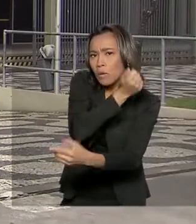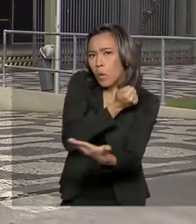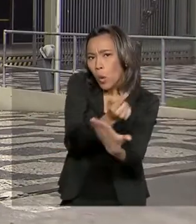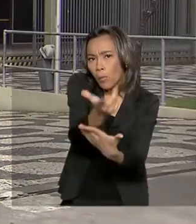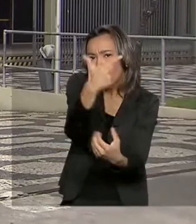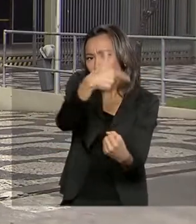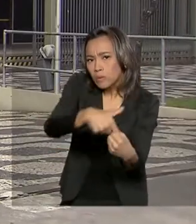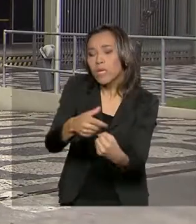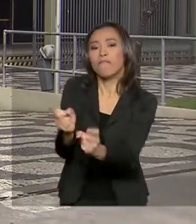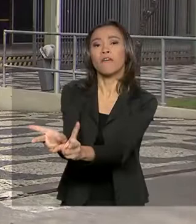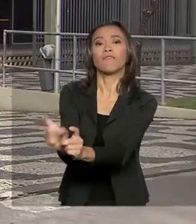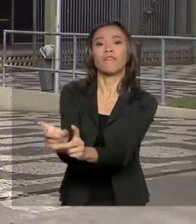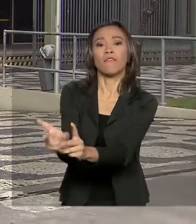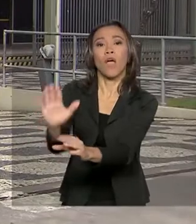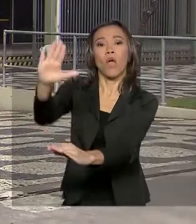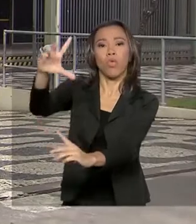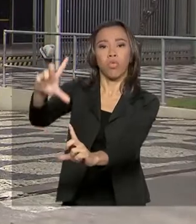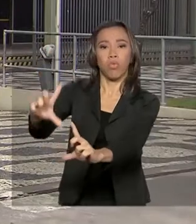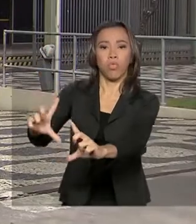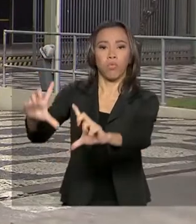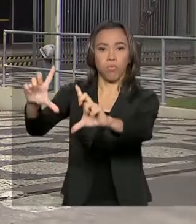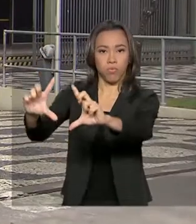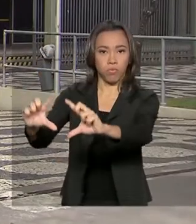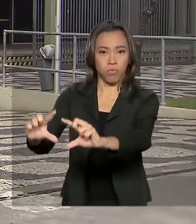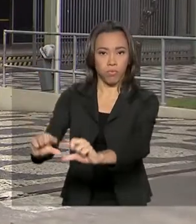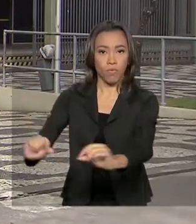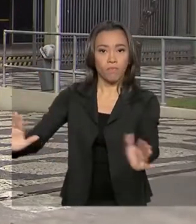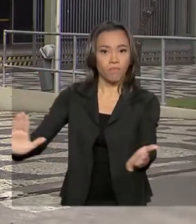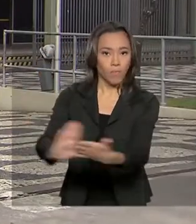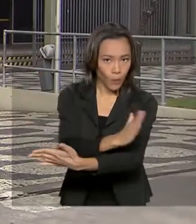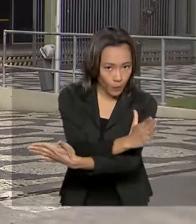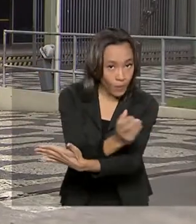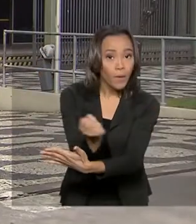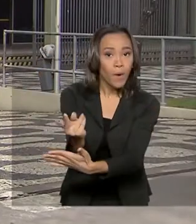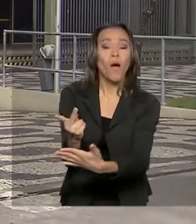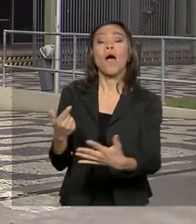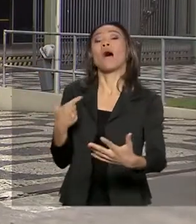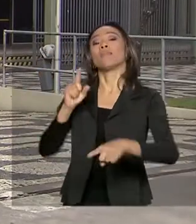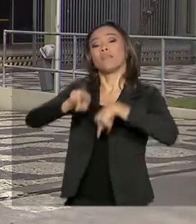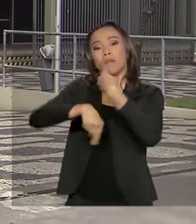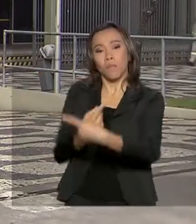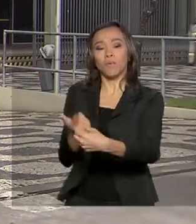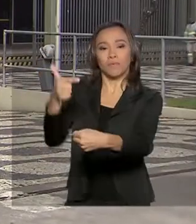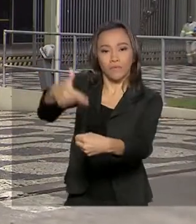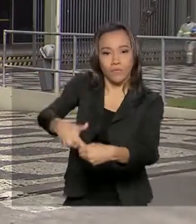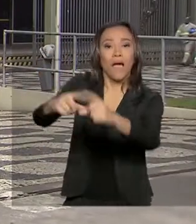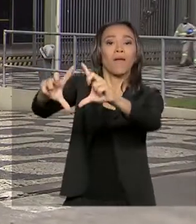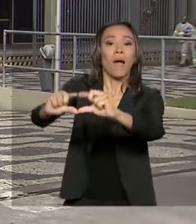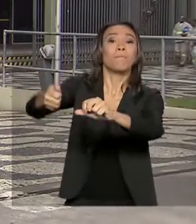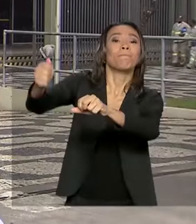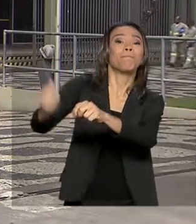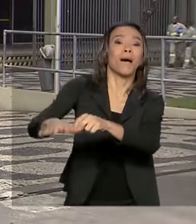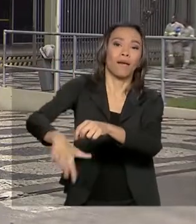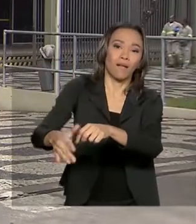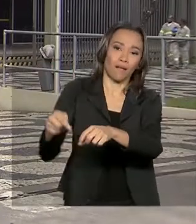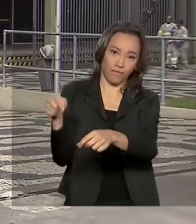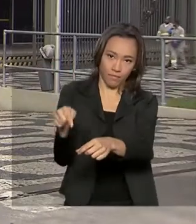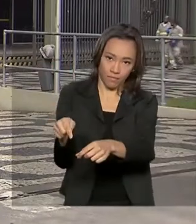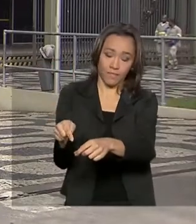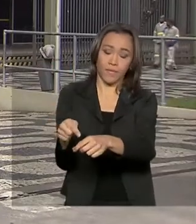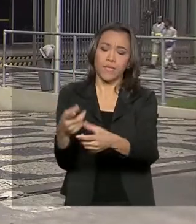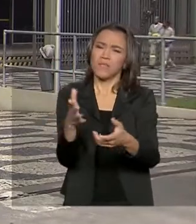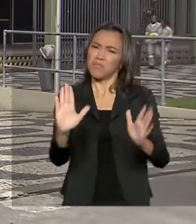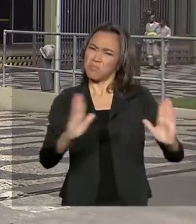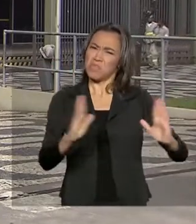um volume estimado entre 15 milhões e 20 milhões de litros. A diminuição do preço deve chegar às bombas num prazo aproximado de